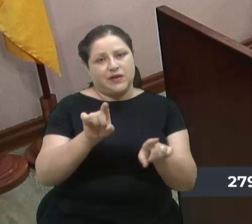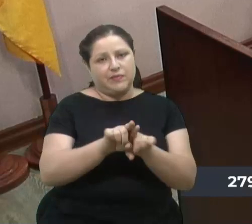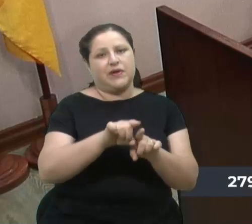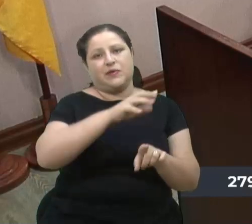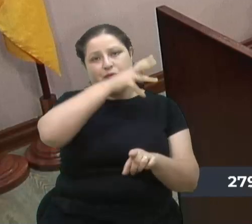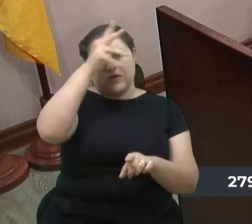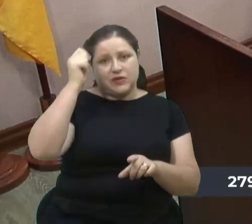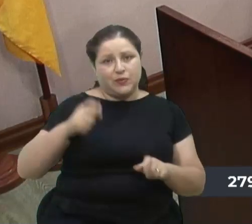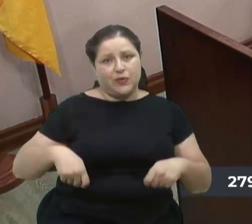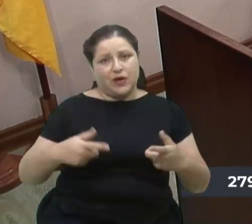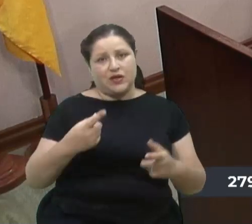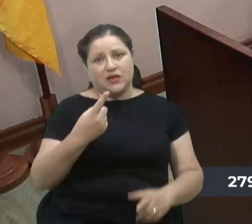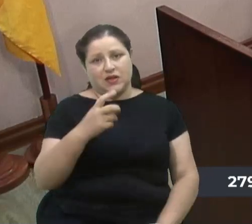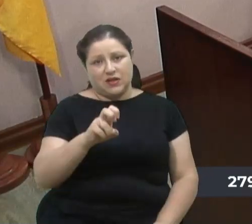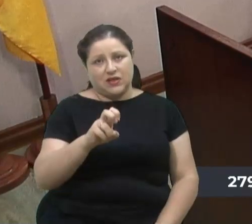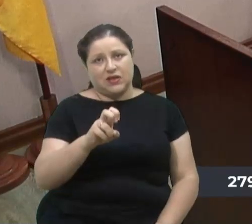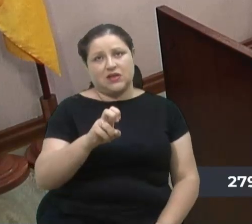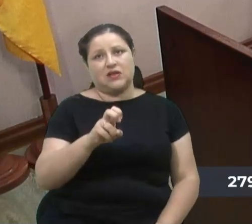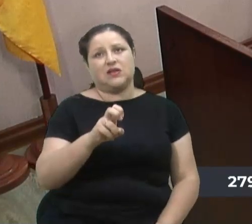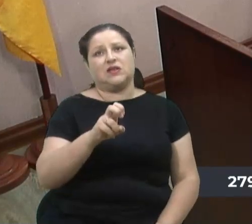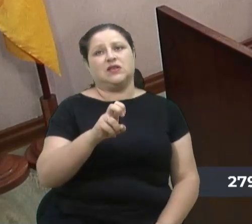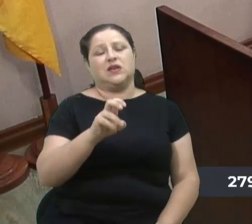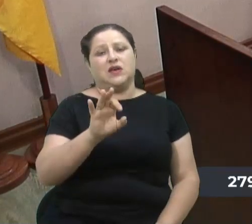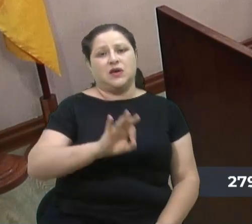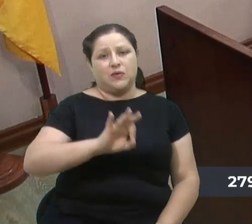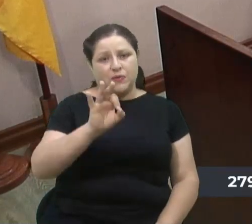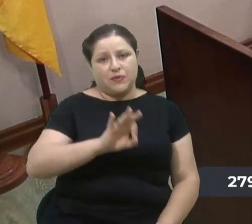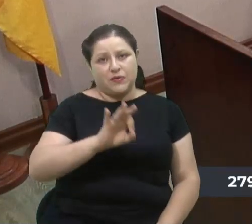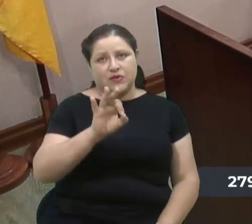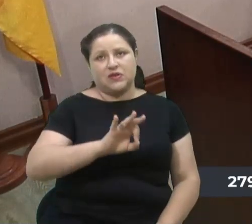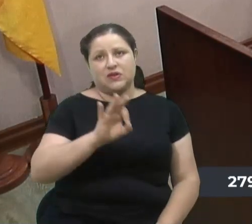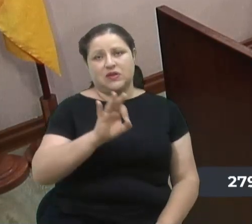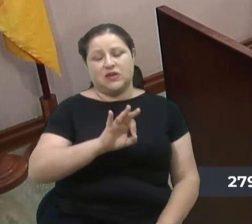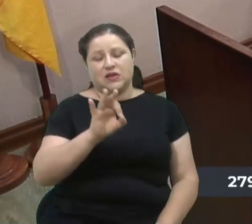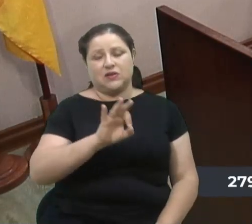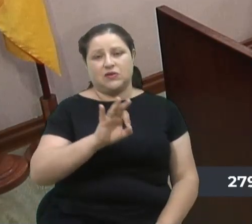Obrigado. Lembrando que a campainha toca, faltando 30 segundos. Tá, Lucas. Lucas. Lucas.